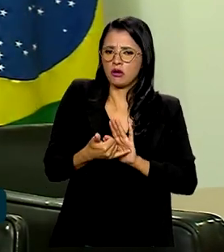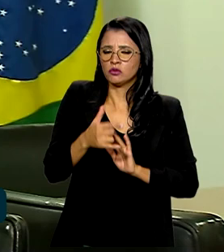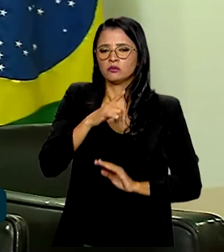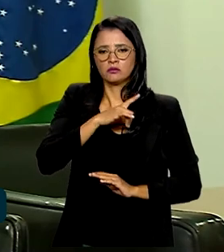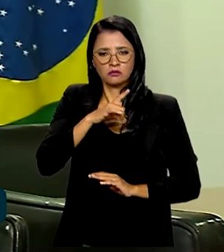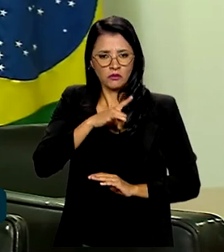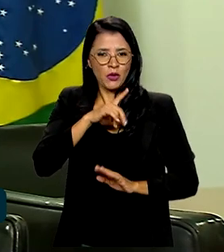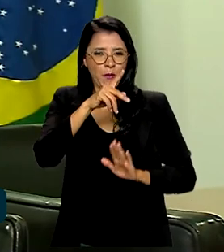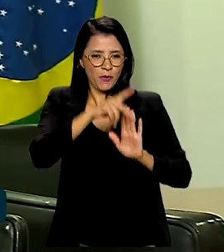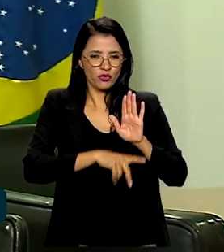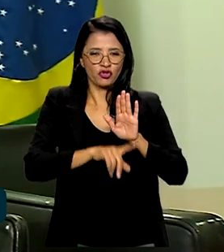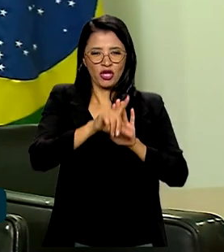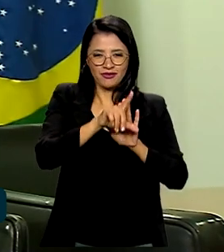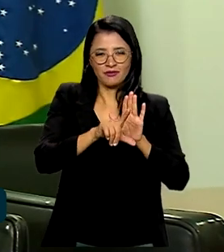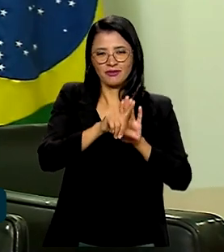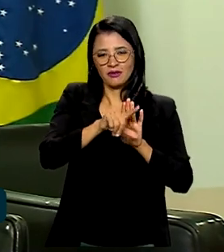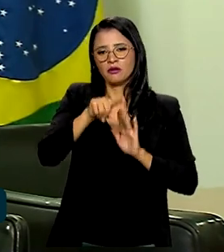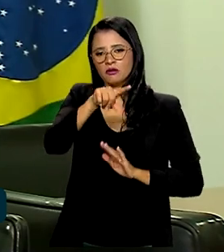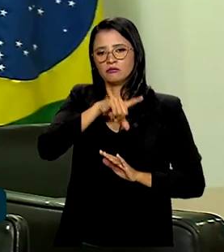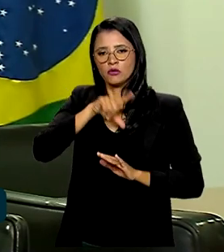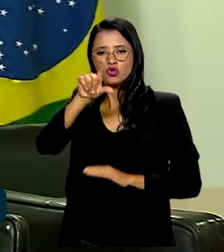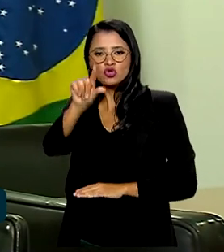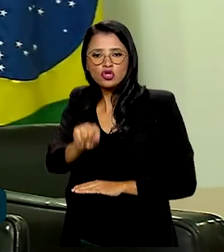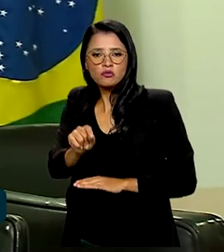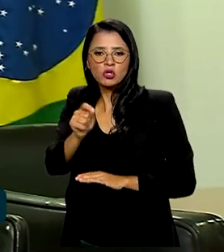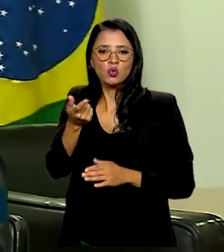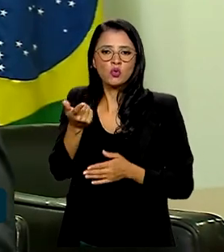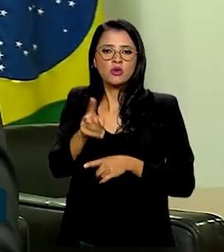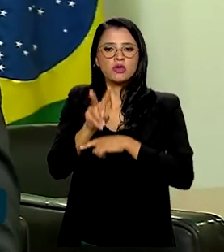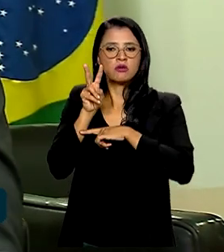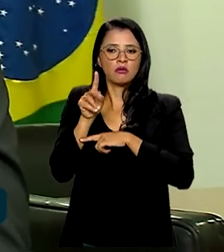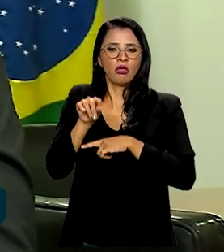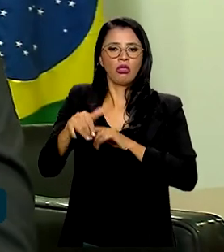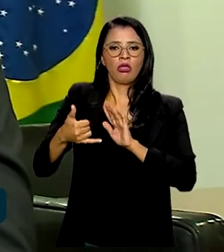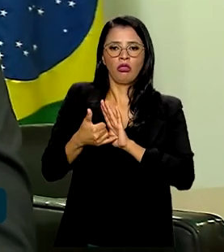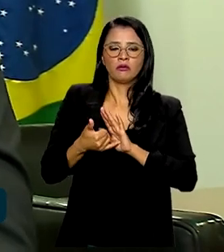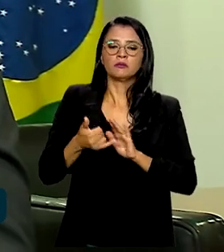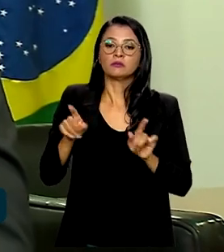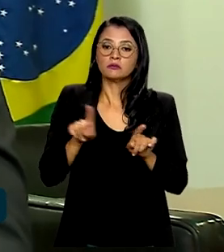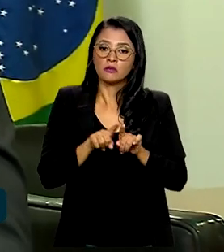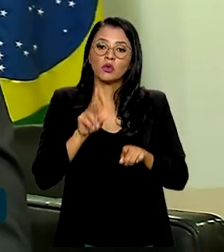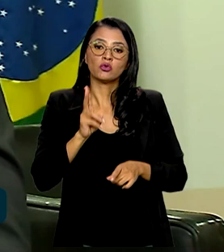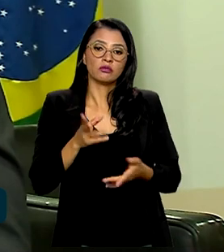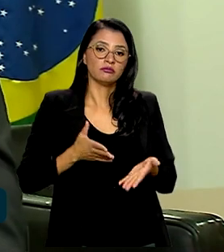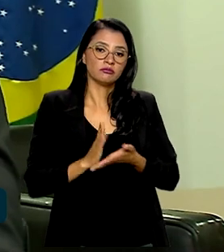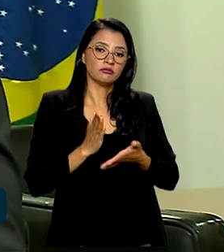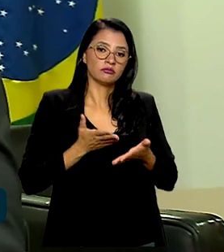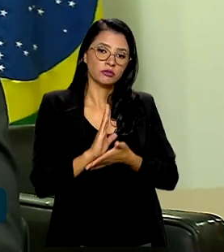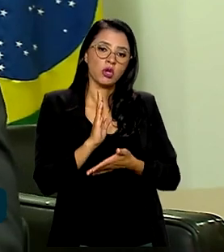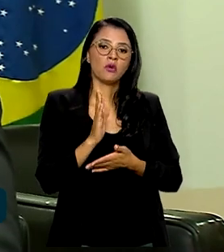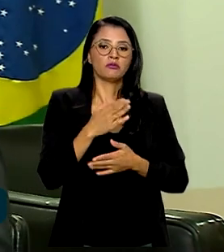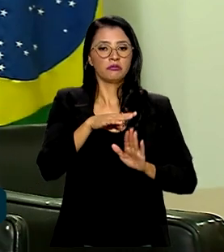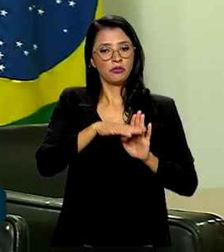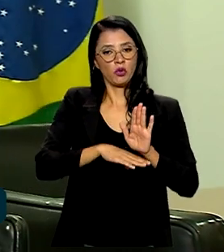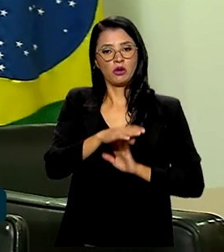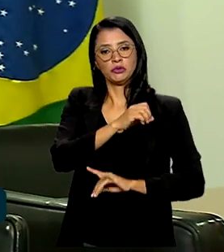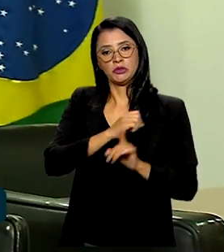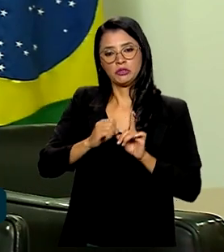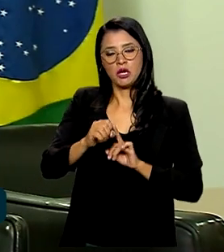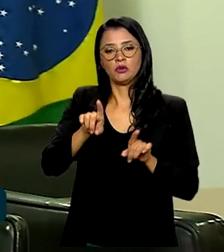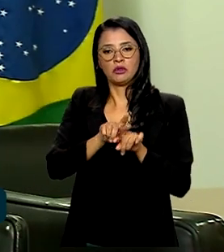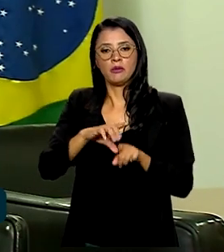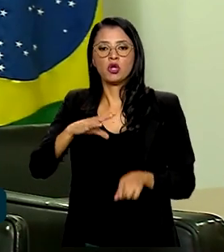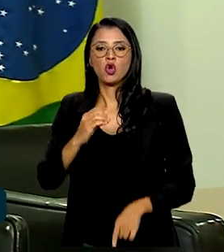projetos de lei que ajudam a reduzir o custo do crédito, continuar a aprovação de programas sociais, a cota